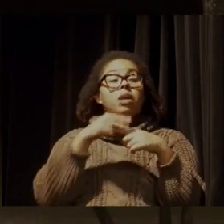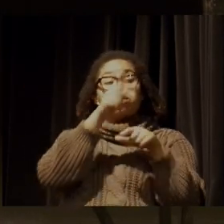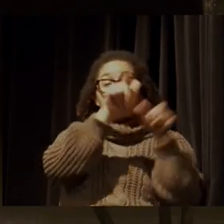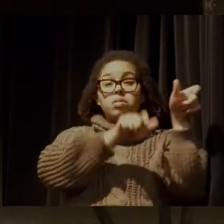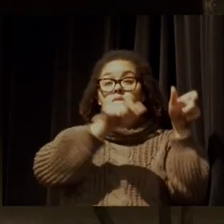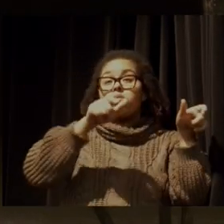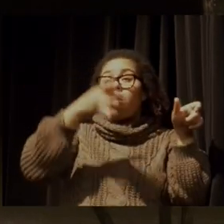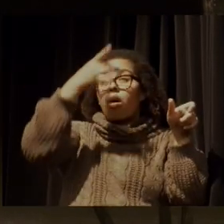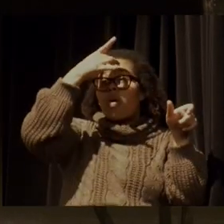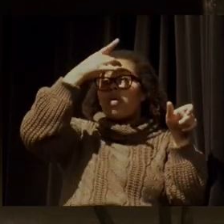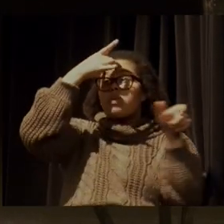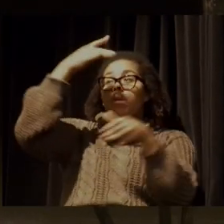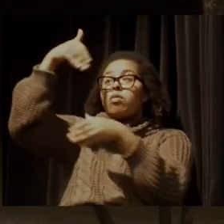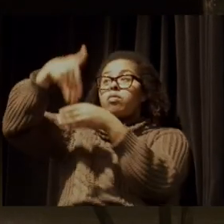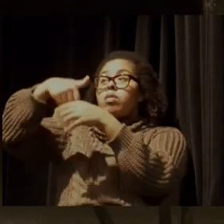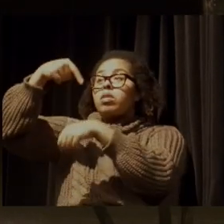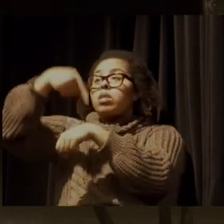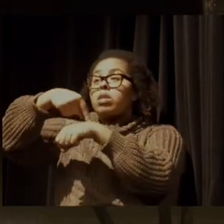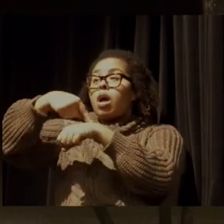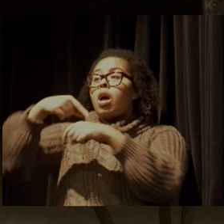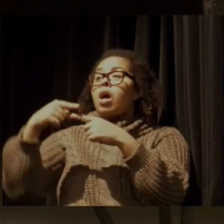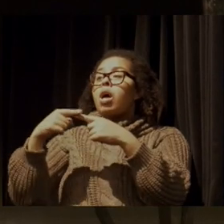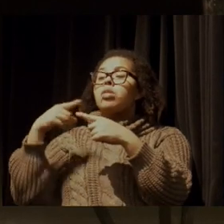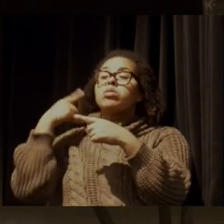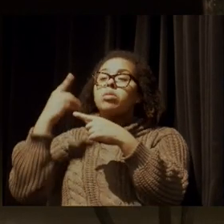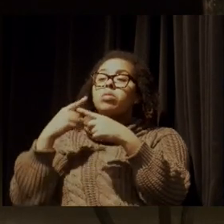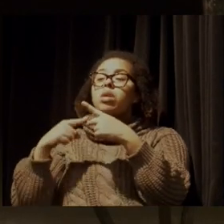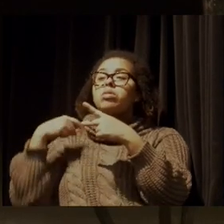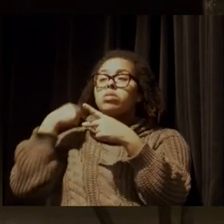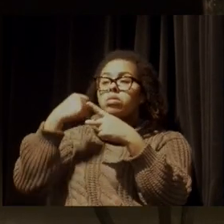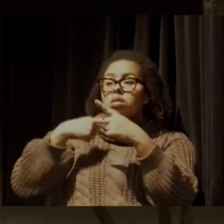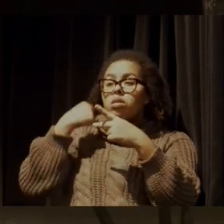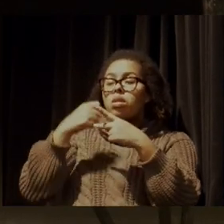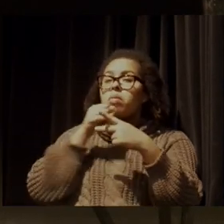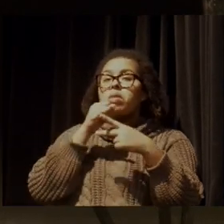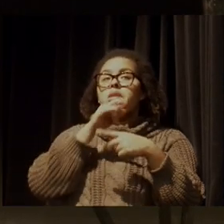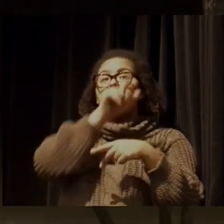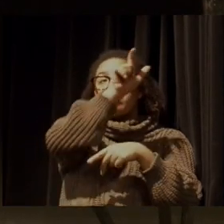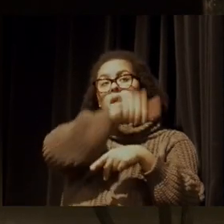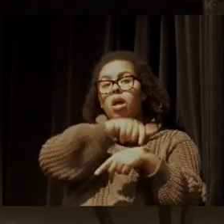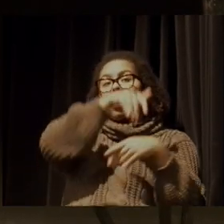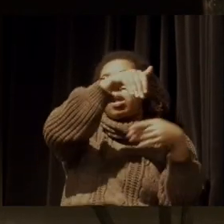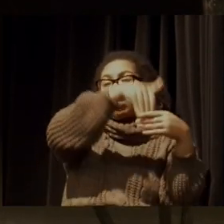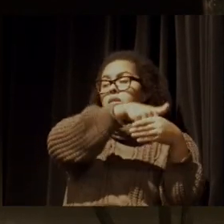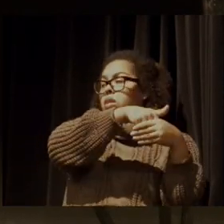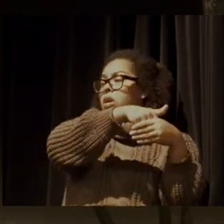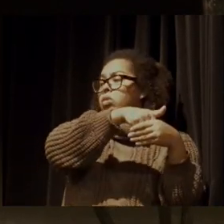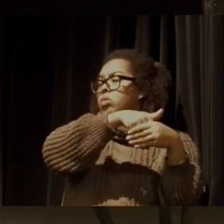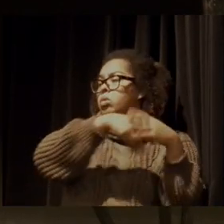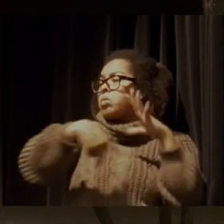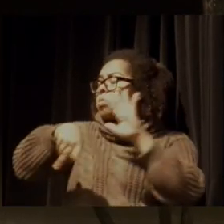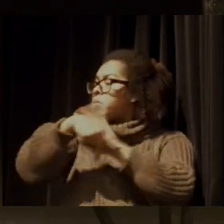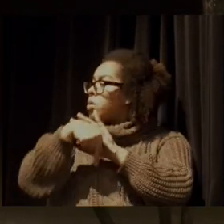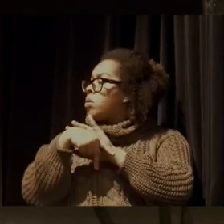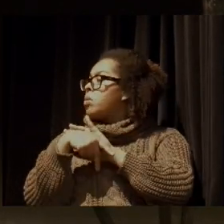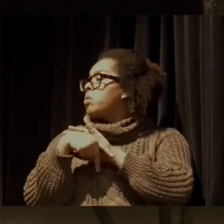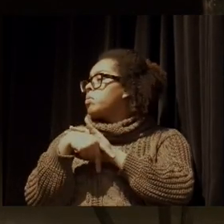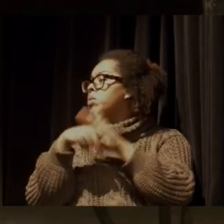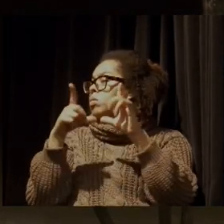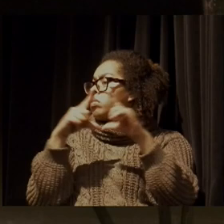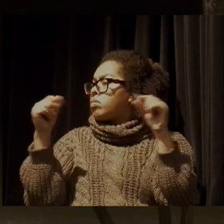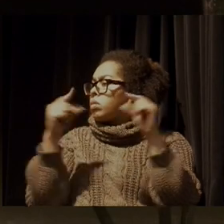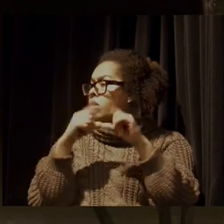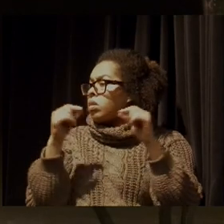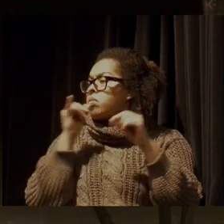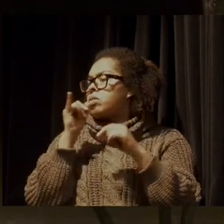disse, não tem deputado sem voto, o eleitor que não seja o que eu chamo o eleitor do distrito não existe